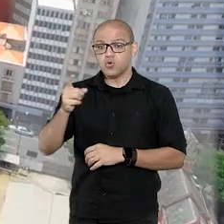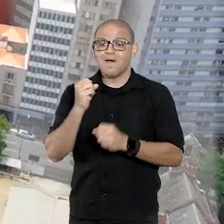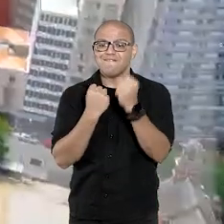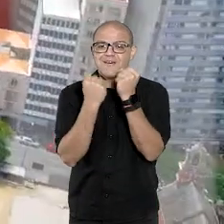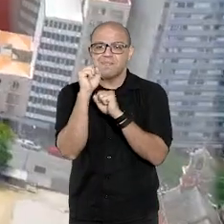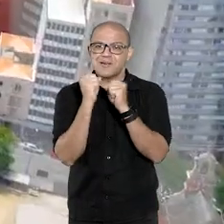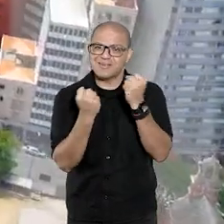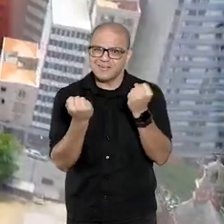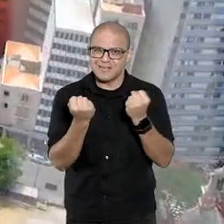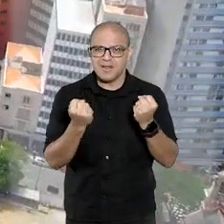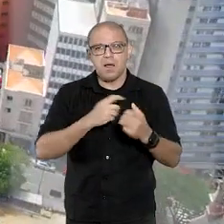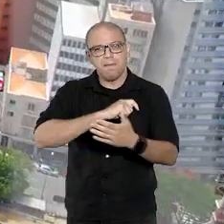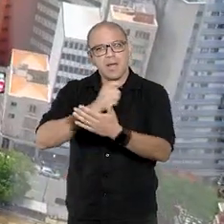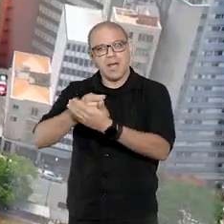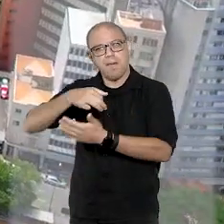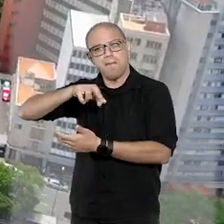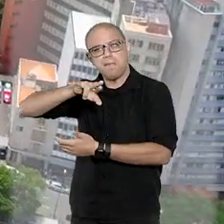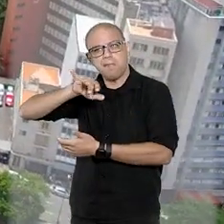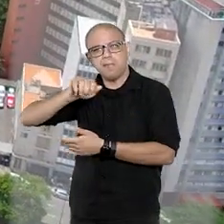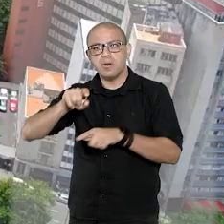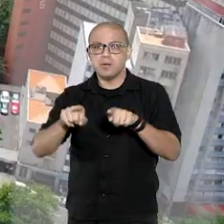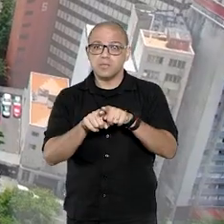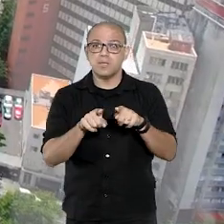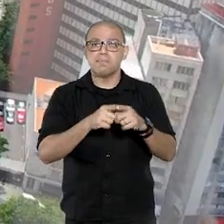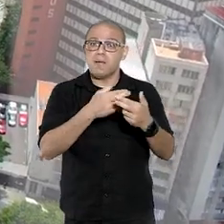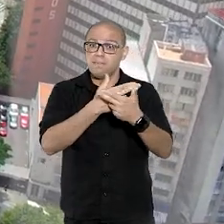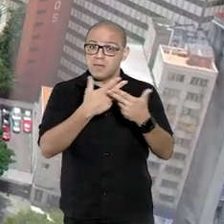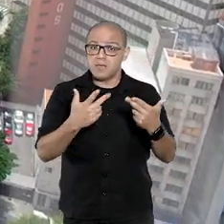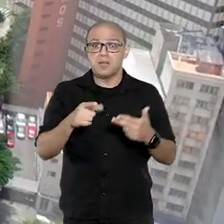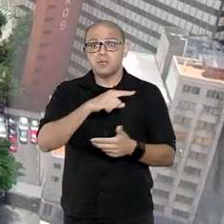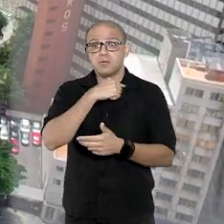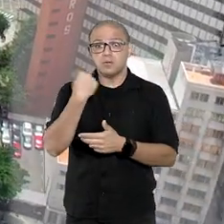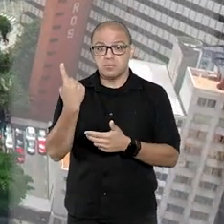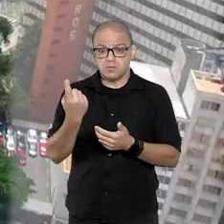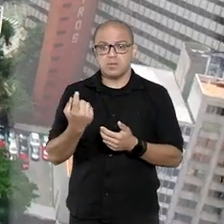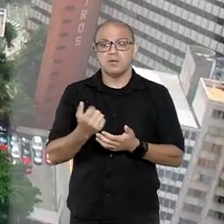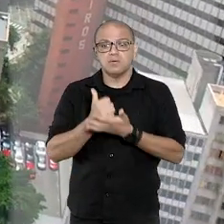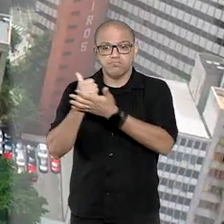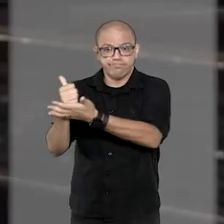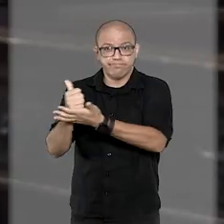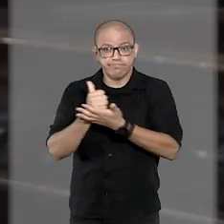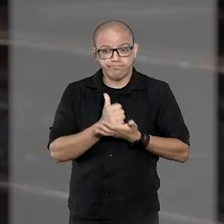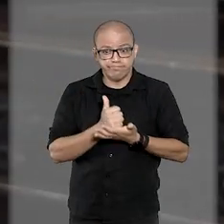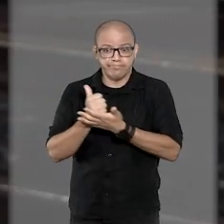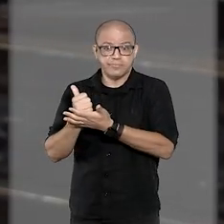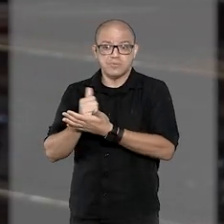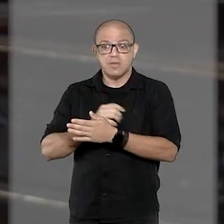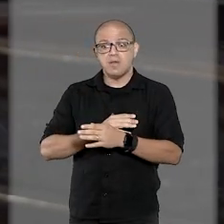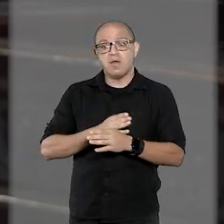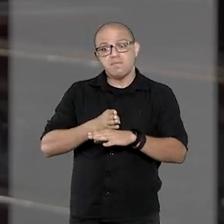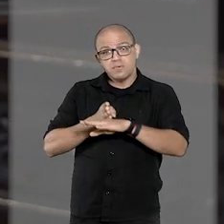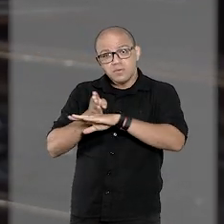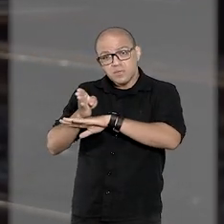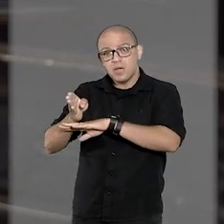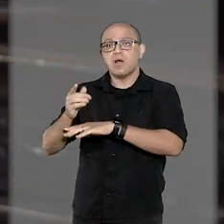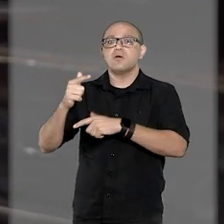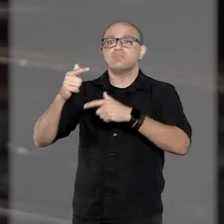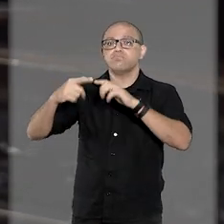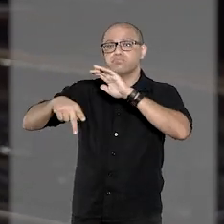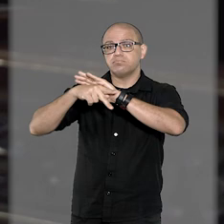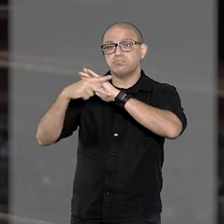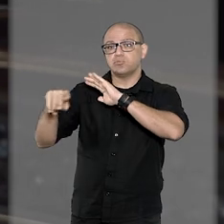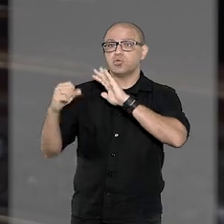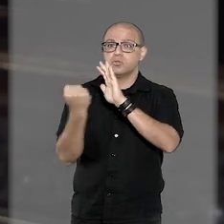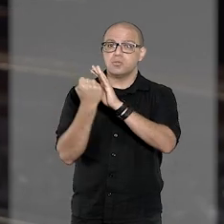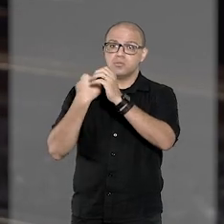pagar danos morais e materiais à família de um jornalista que morreu em acidente rodoviário durante deslocamento para um evento da marca